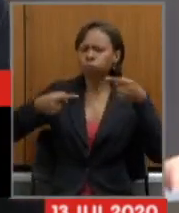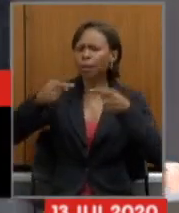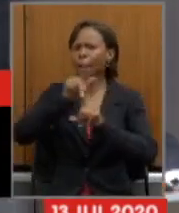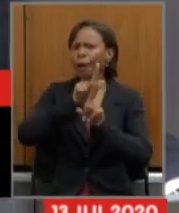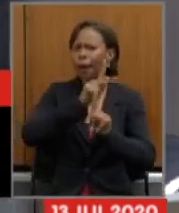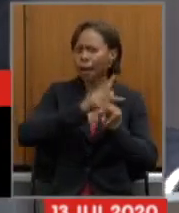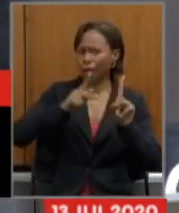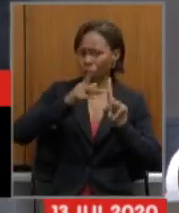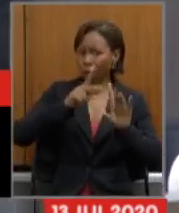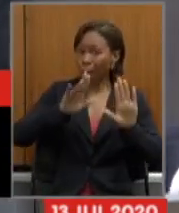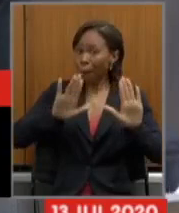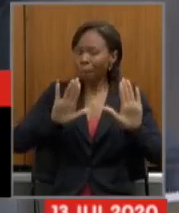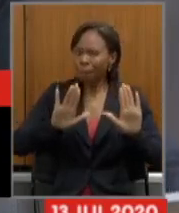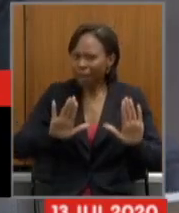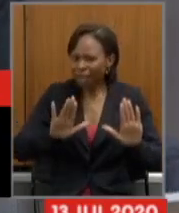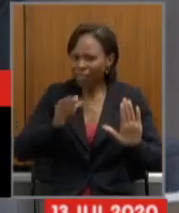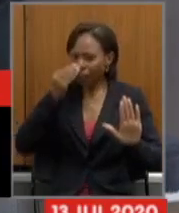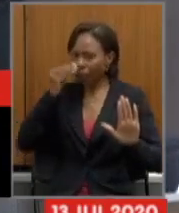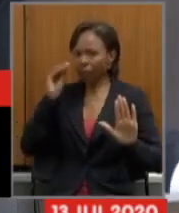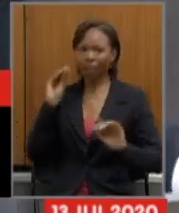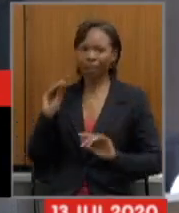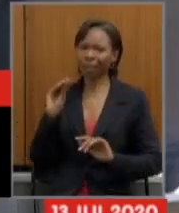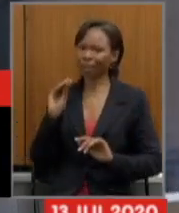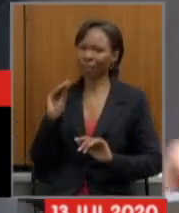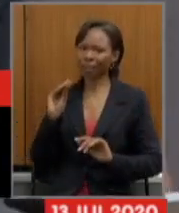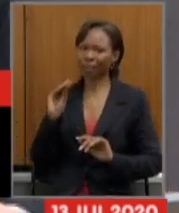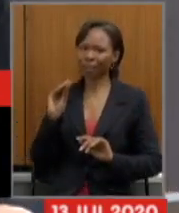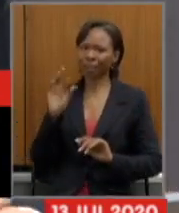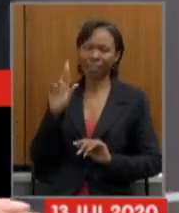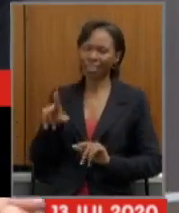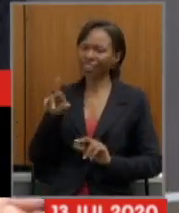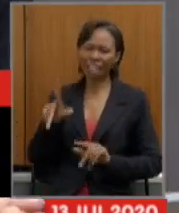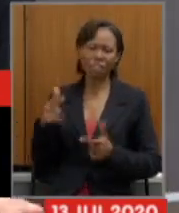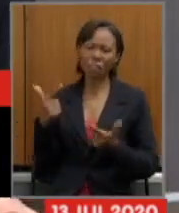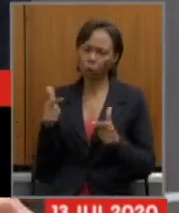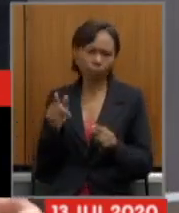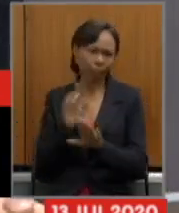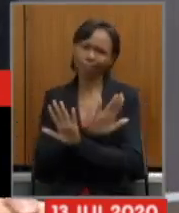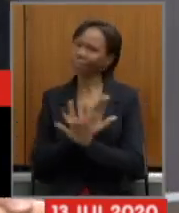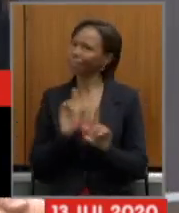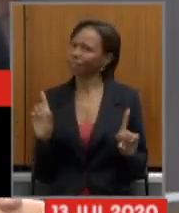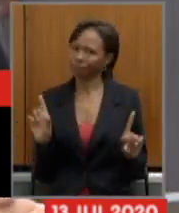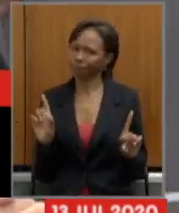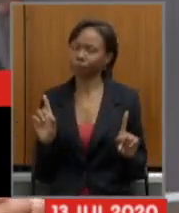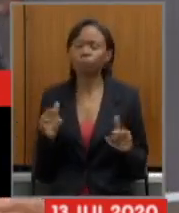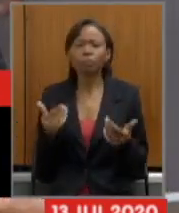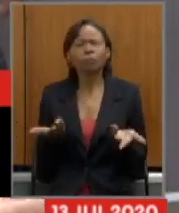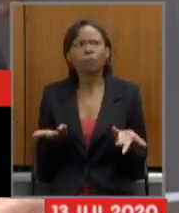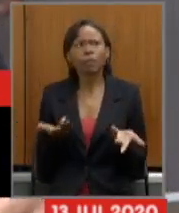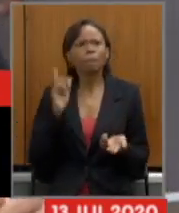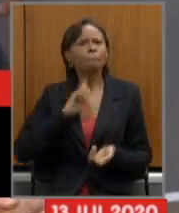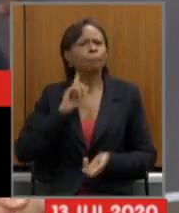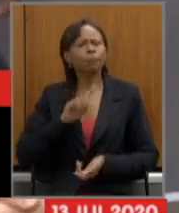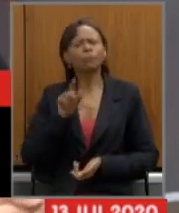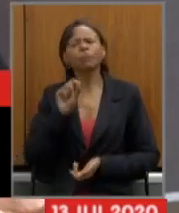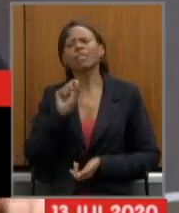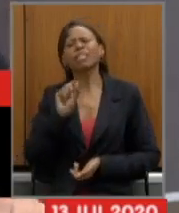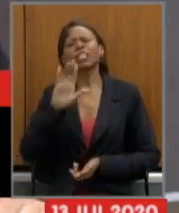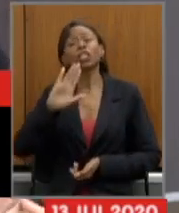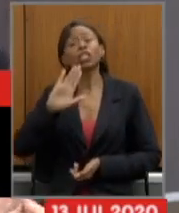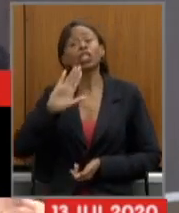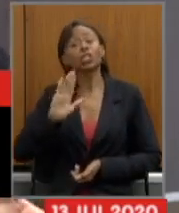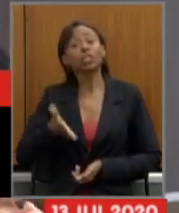ter uma reforma neste momento. Em Minas Gerais, quem já passou pela reforma? Todos os servidores